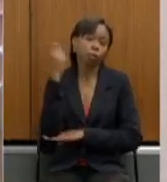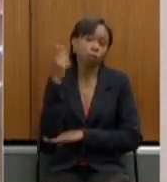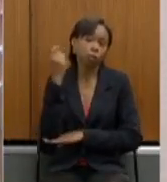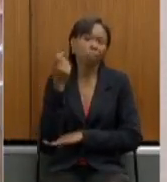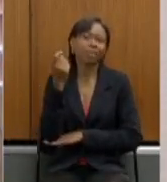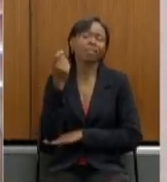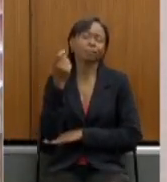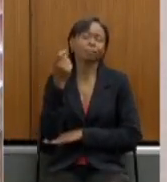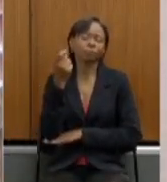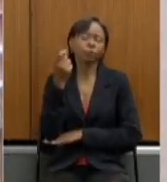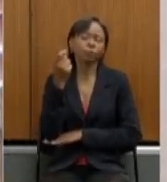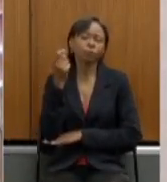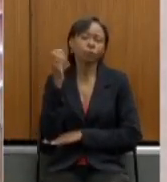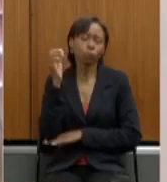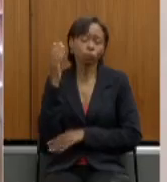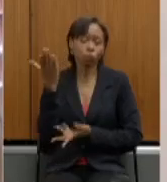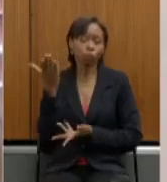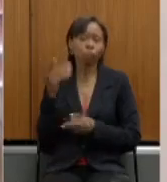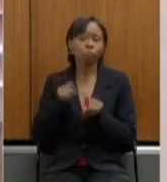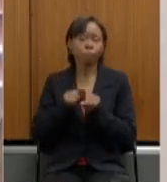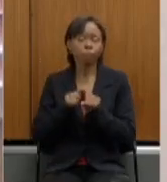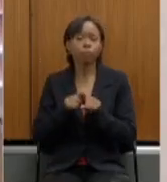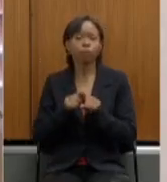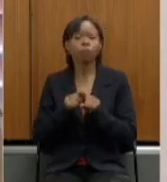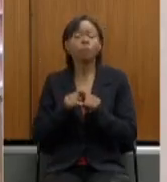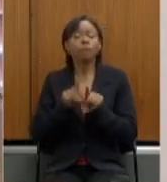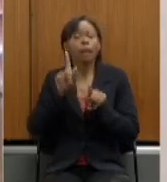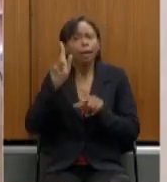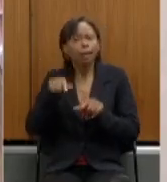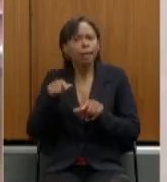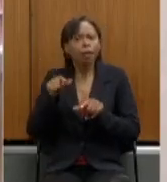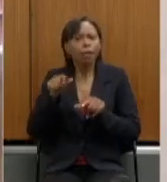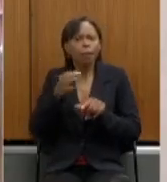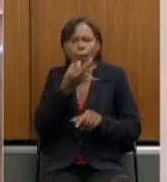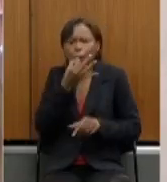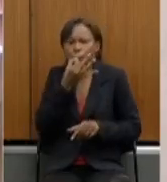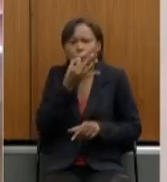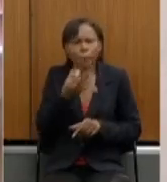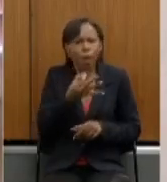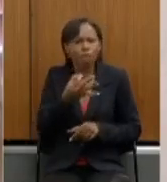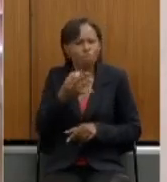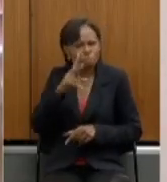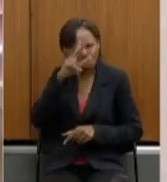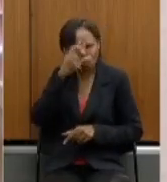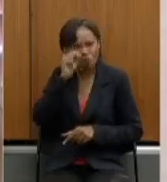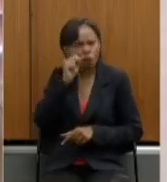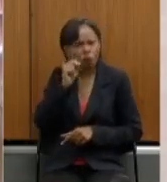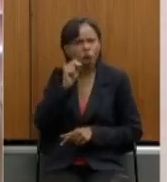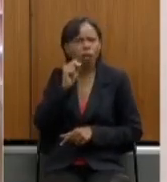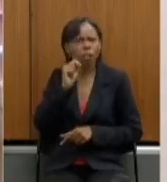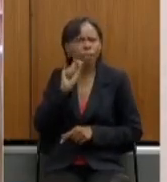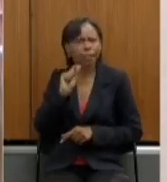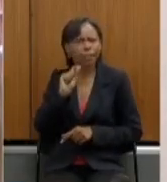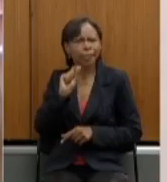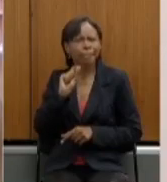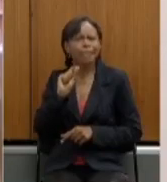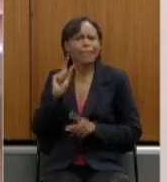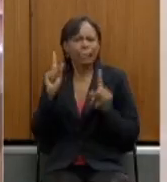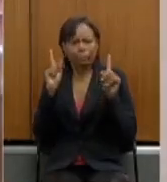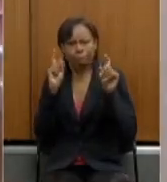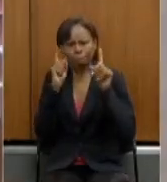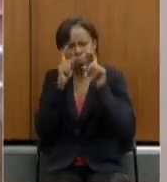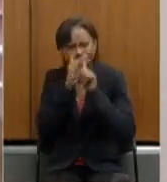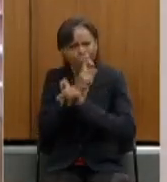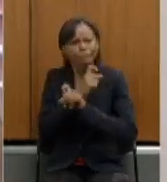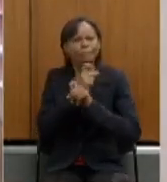colega do Rio Grande do Sul e esse era um argumento muito forte para nós de convencimento que o remédio era amargo que a gente tinha